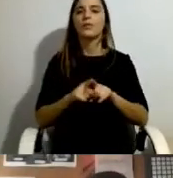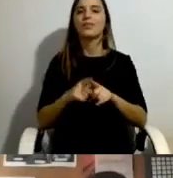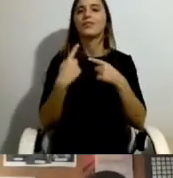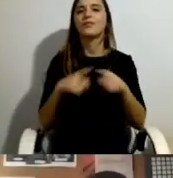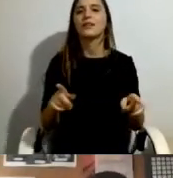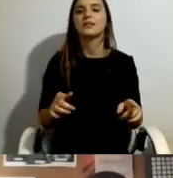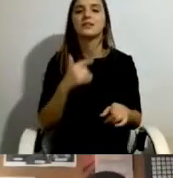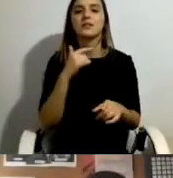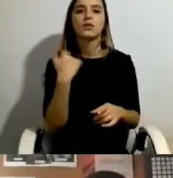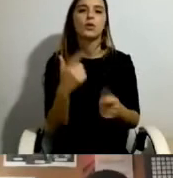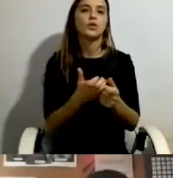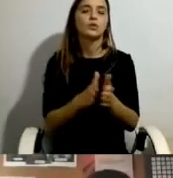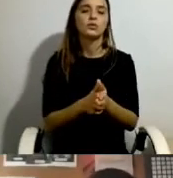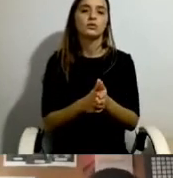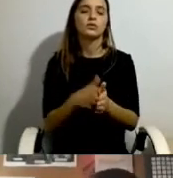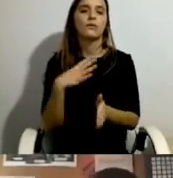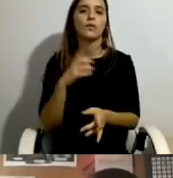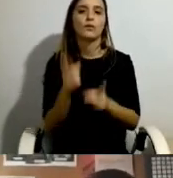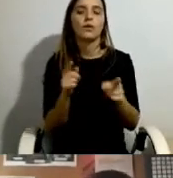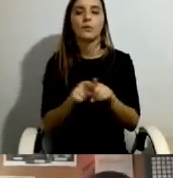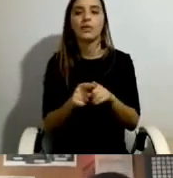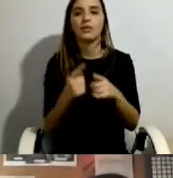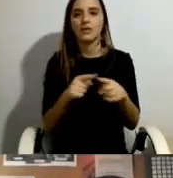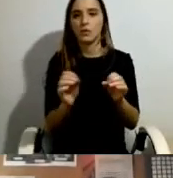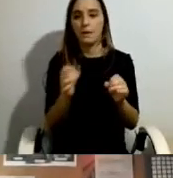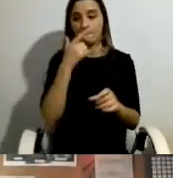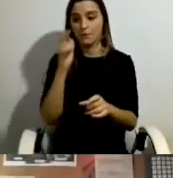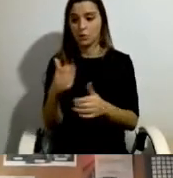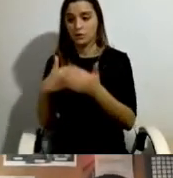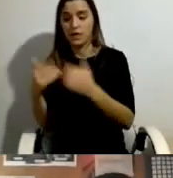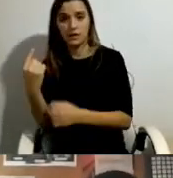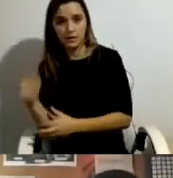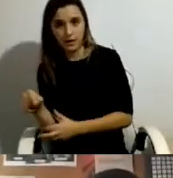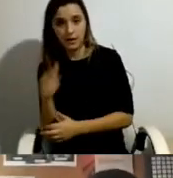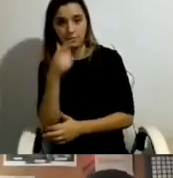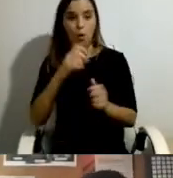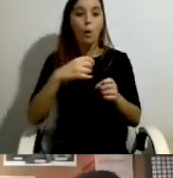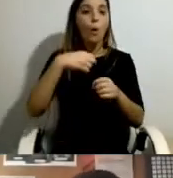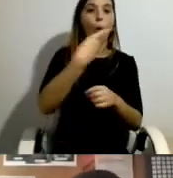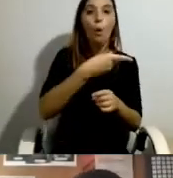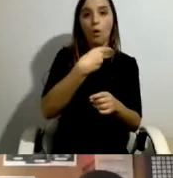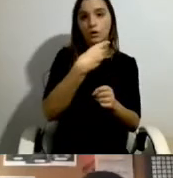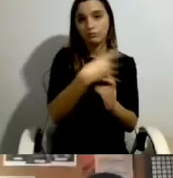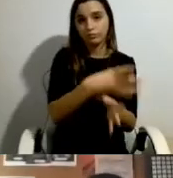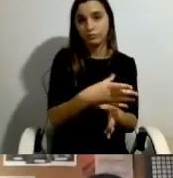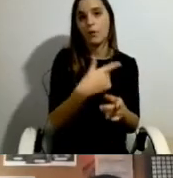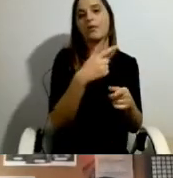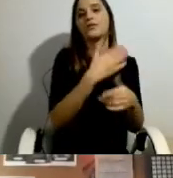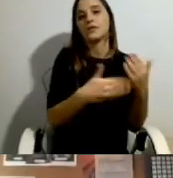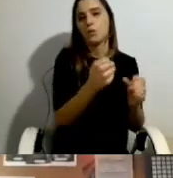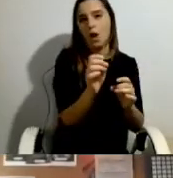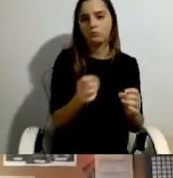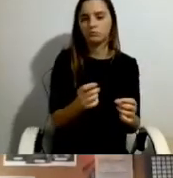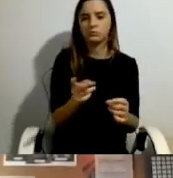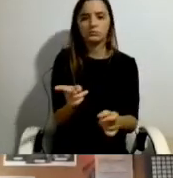todos nós queremos é que não haja diferenças entre as pessoas com deficiência e as outras, e as pessoas sem deficiência, mas aqui é